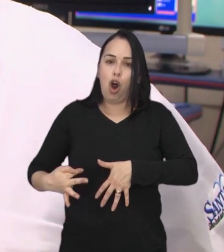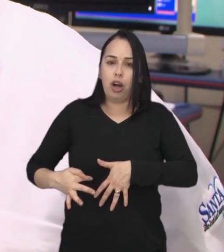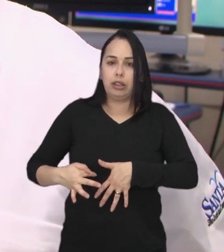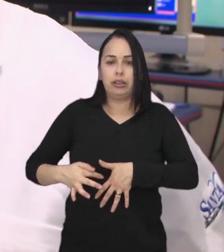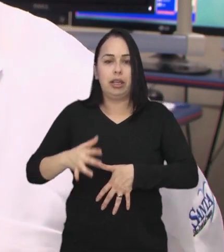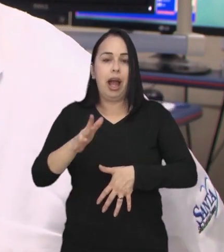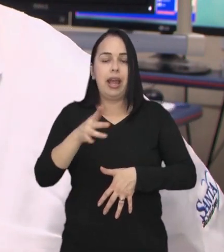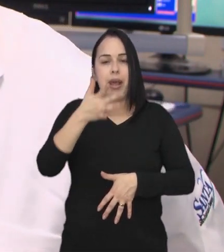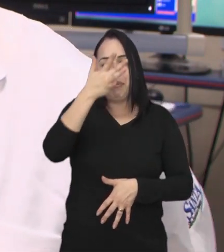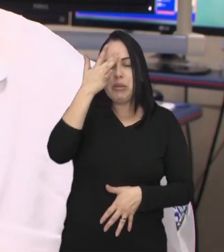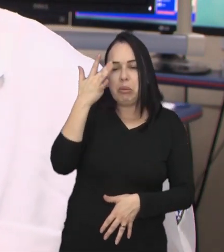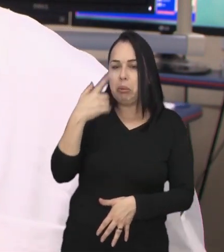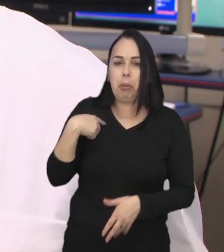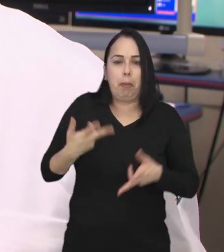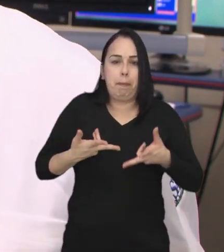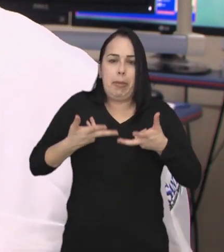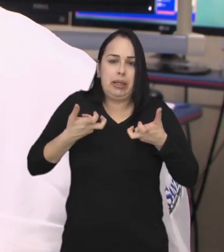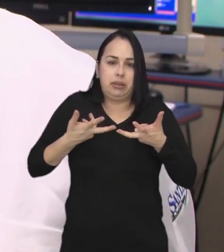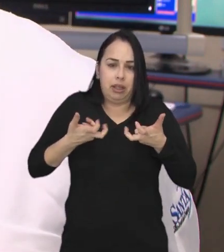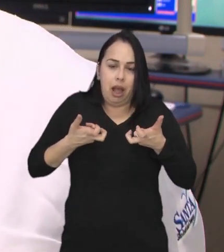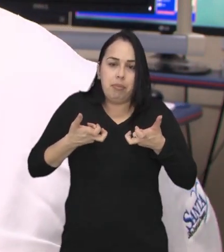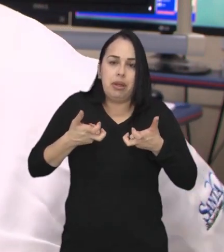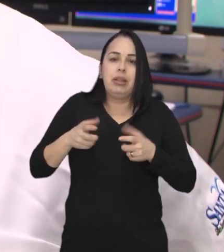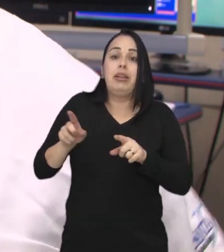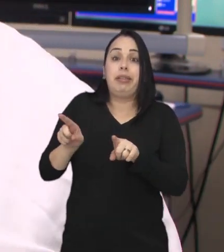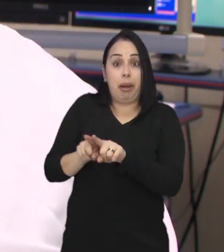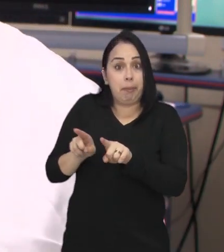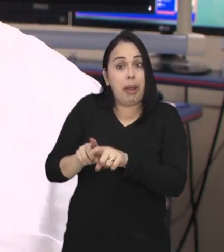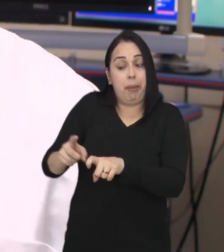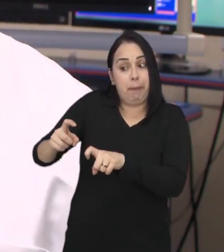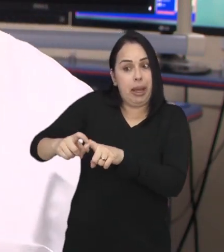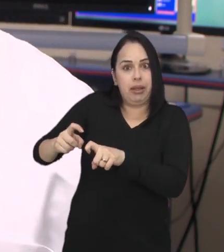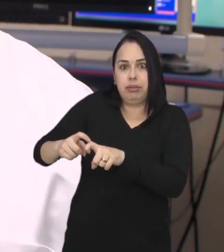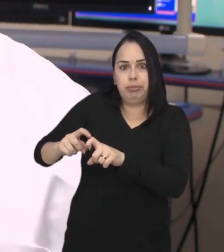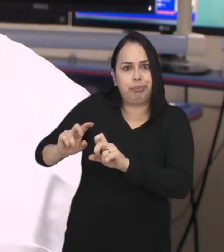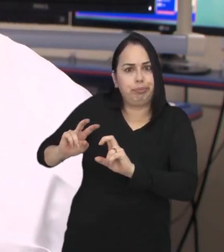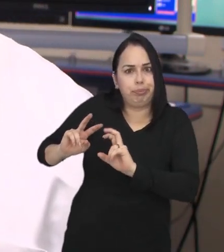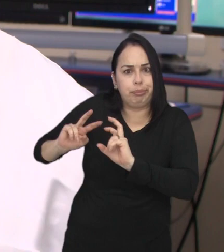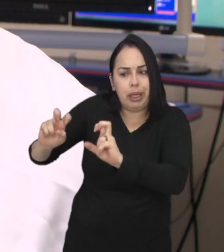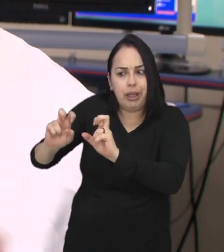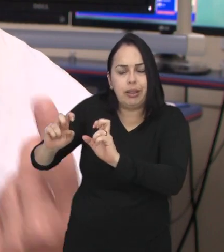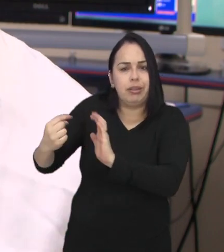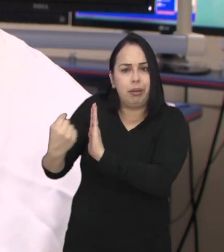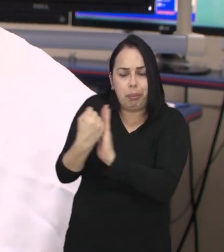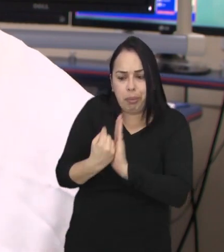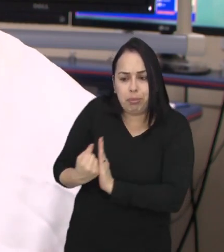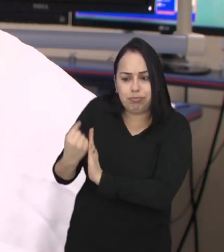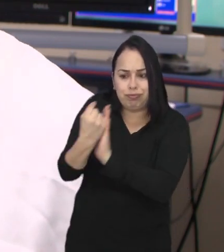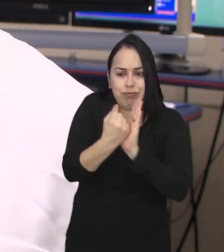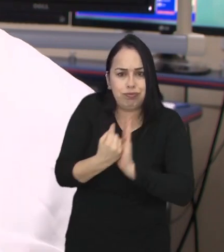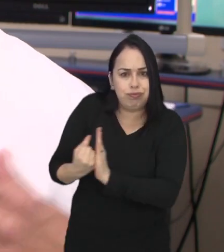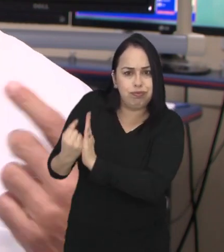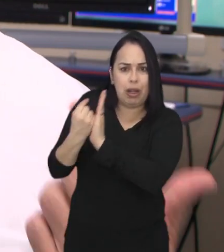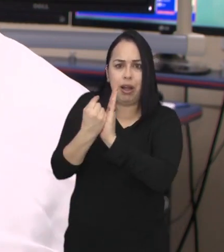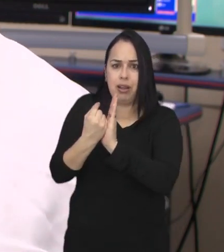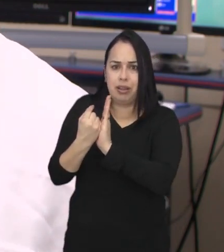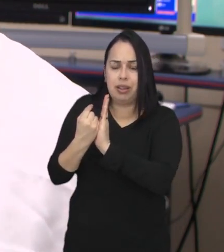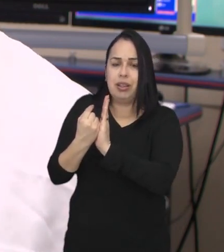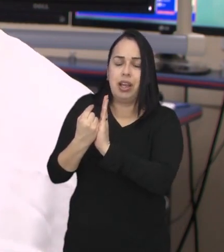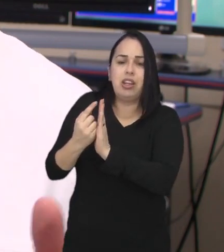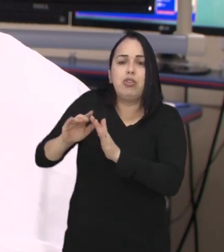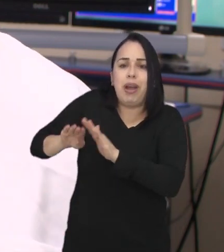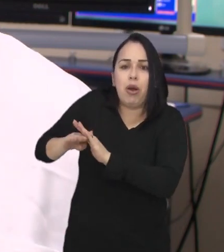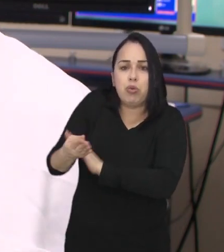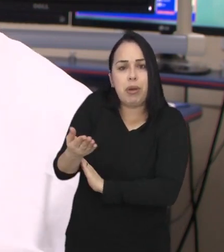o paciente ou a paciente em questão e o próprio médico, se não for um especialista ou se ele não